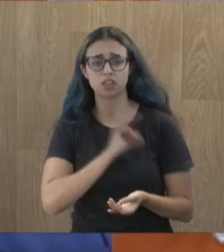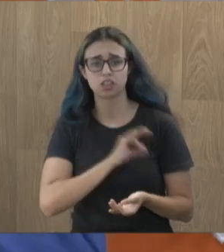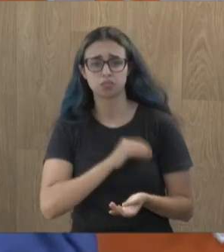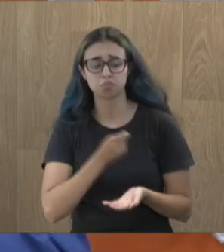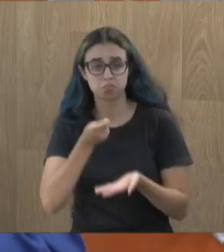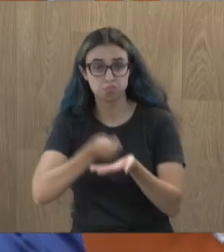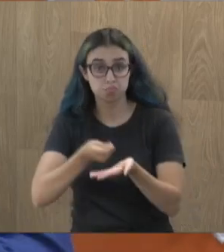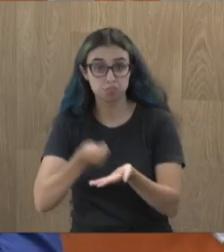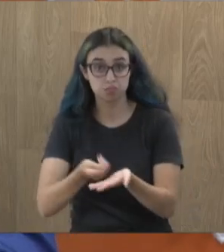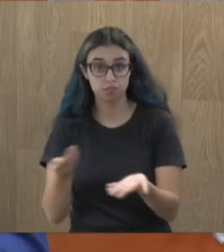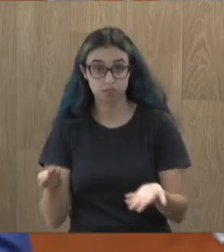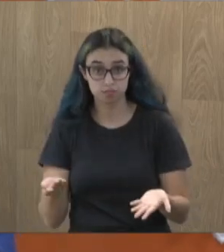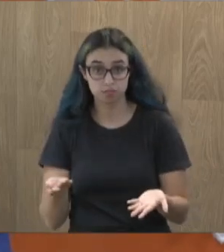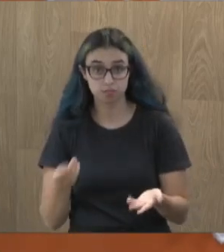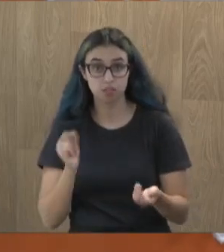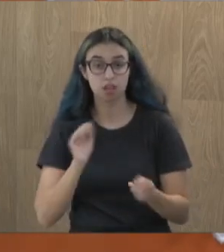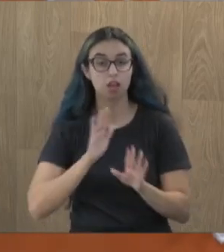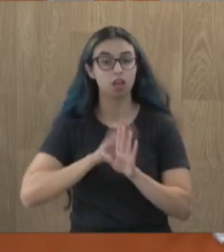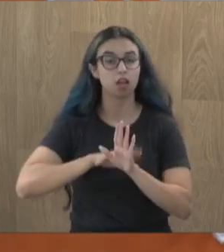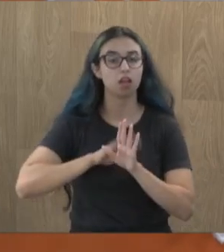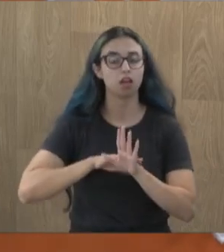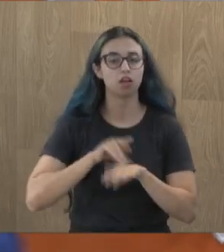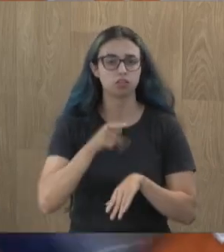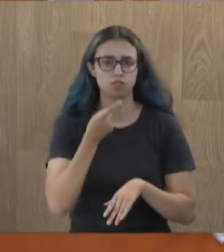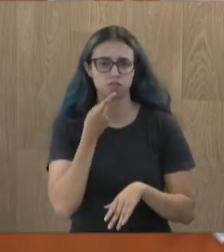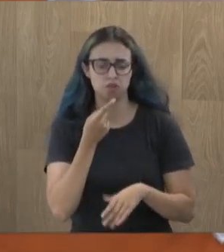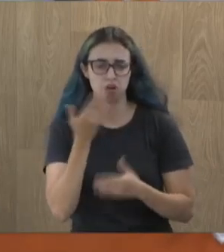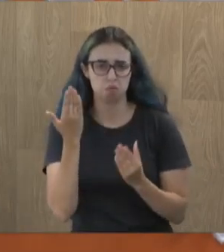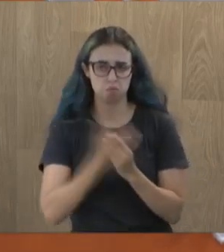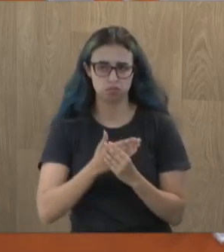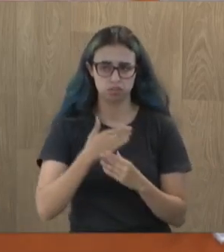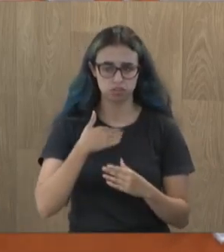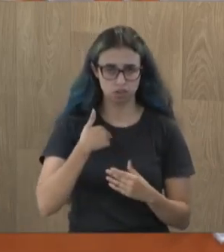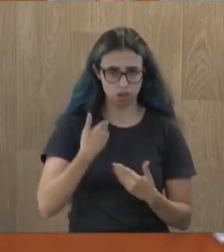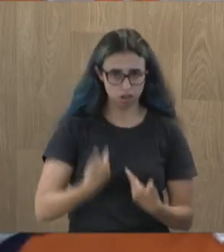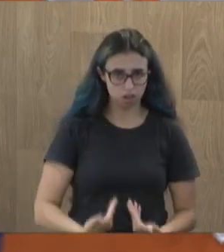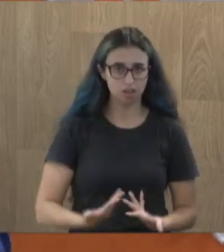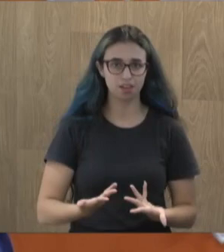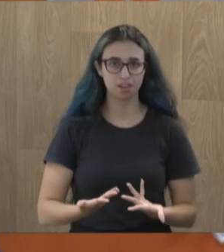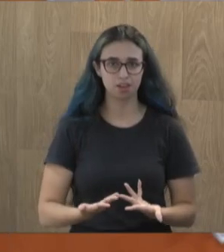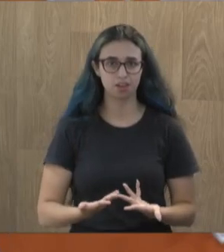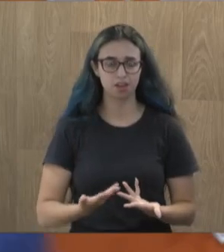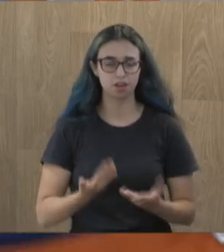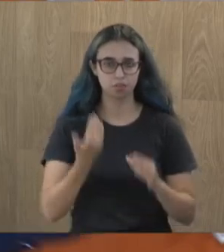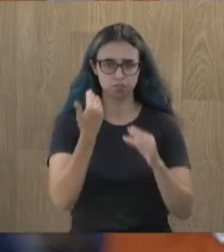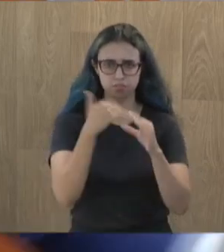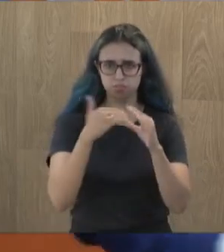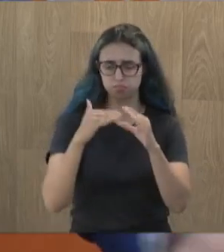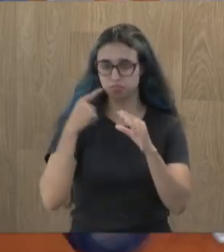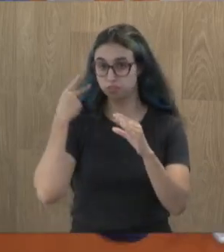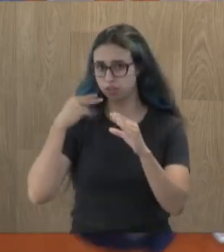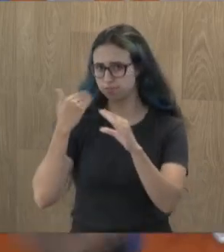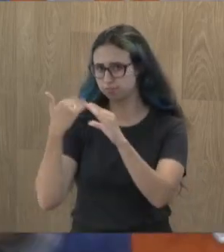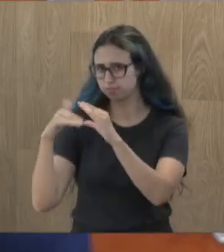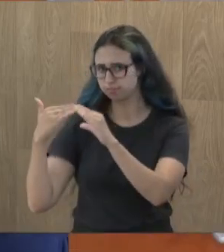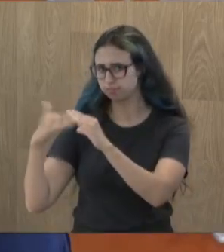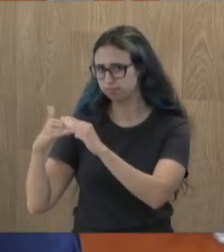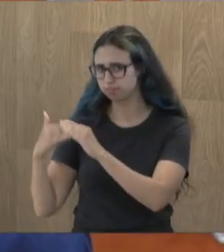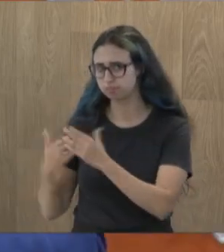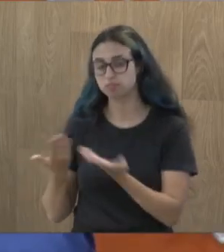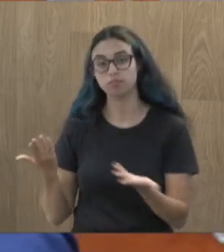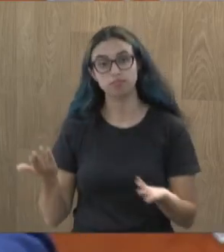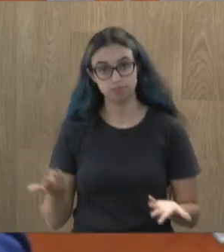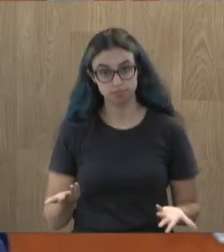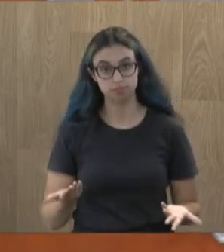Tem alguém te bancando. E me processa. Você não falou que vai me processar? Não mandou mensagem para os vereadores? Vou processar. Processa. Vem